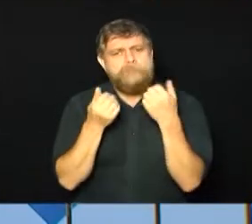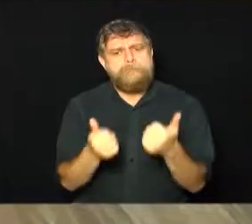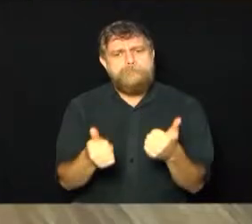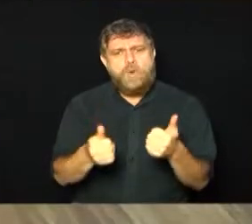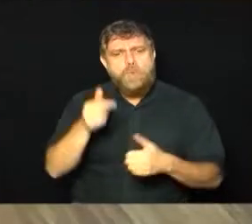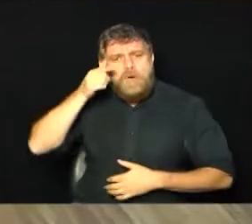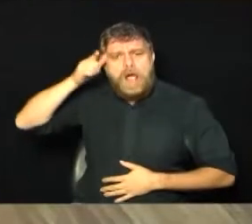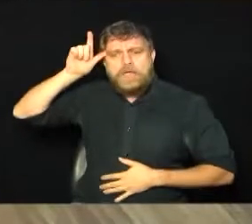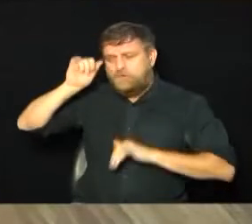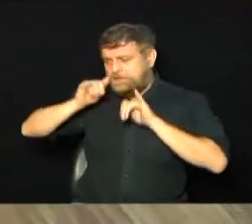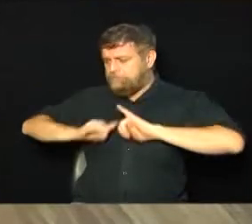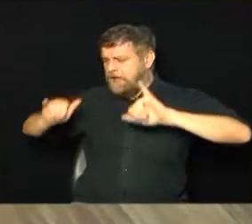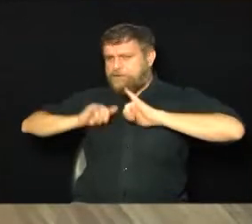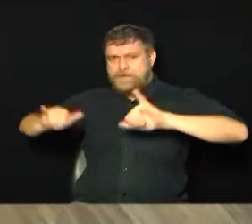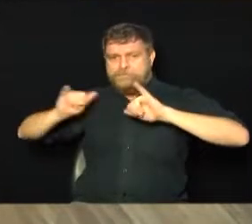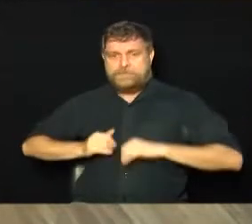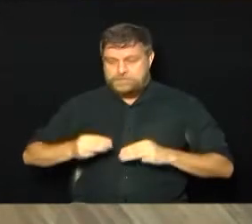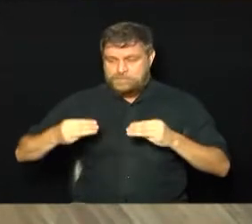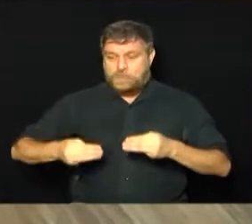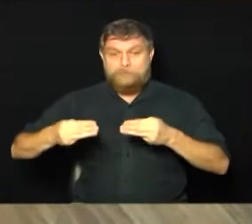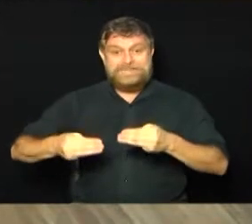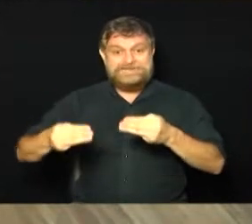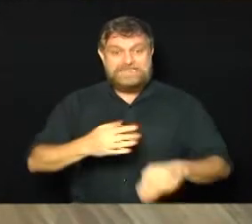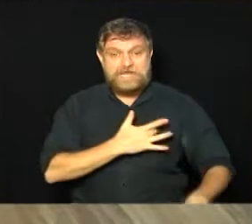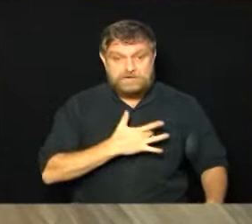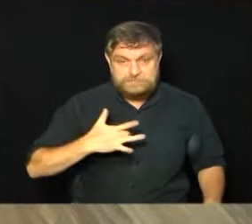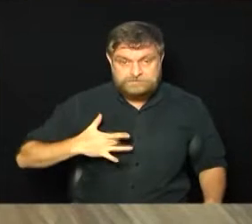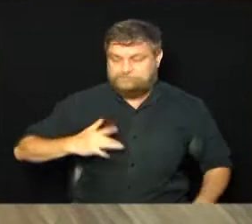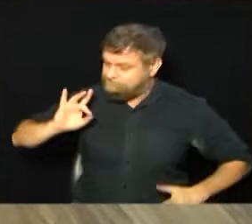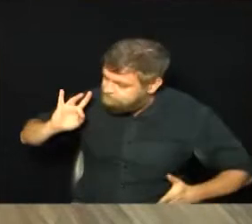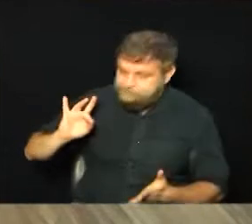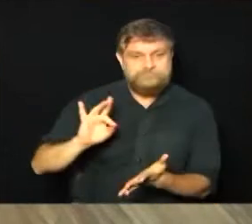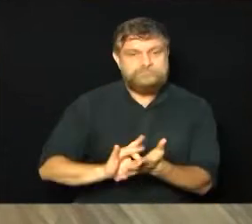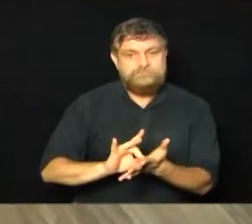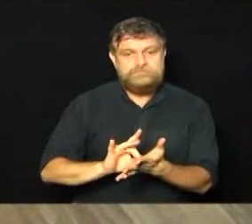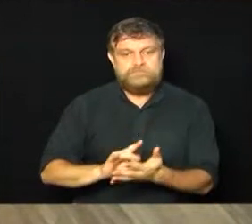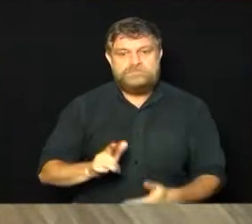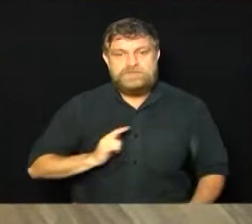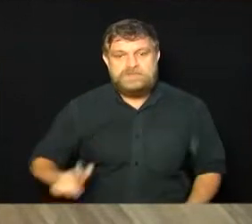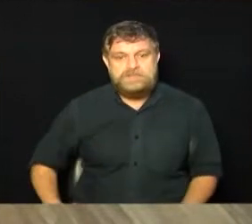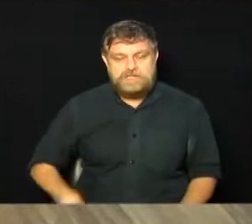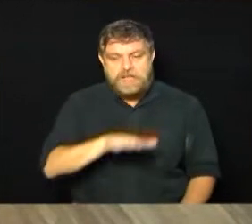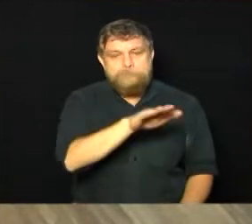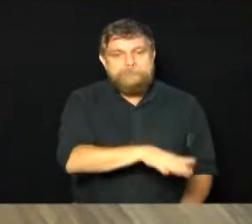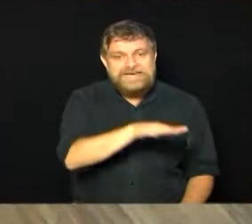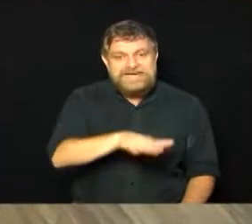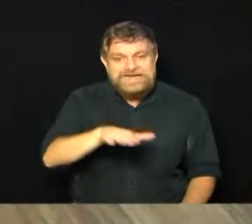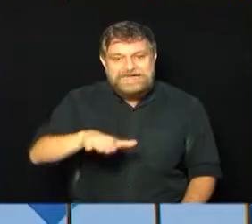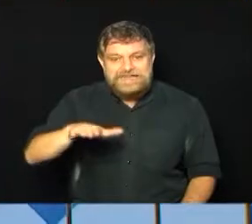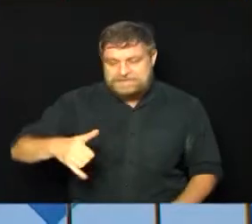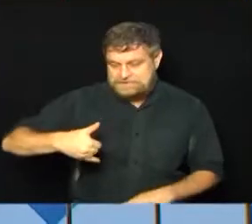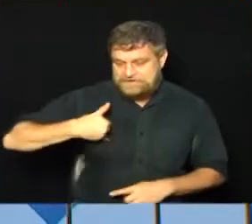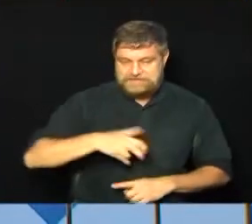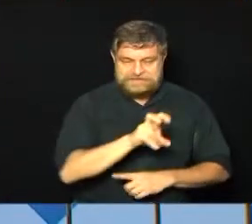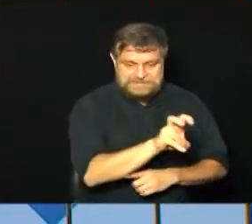ontem. Agora, o Ministério da Saúde confirmou a vacinação aí dos nossos pequenos. Crianças de